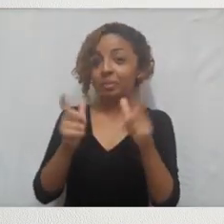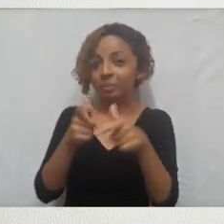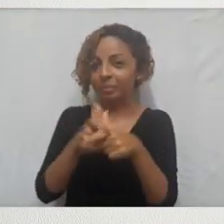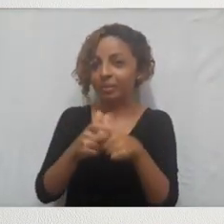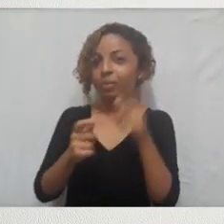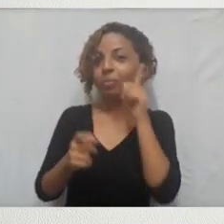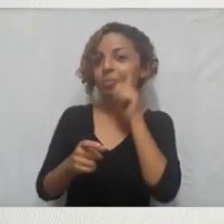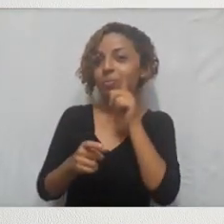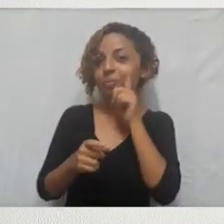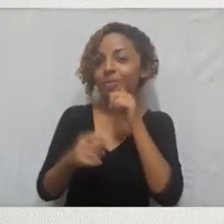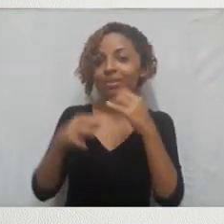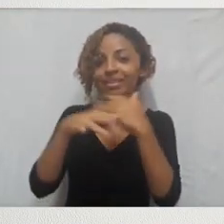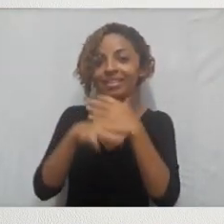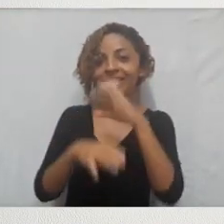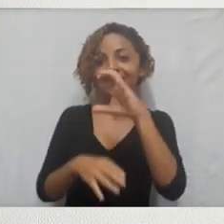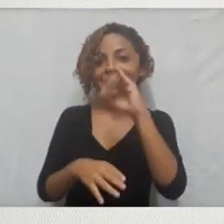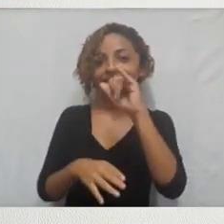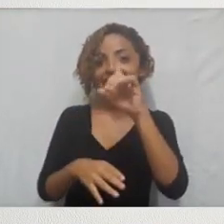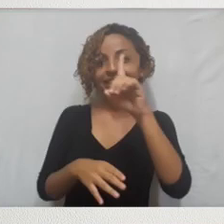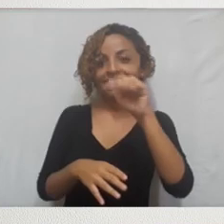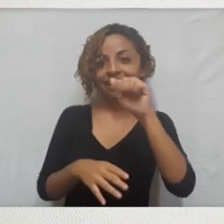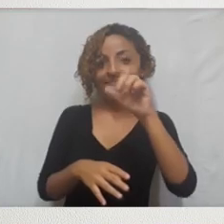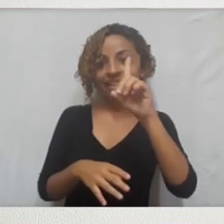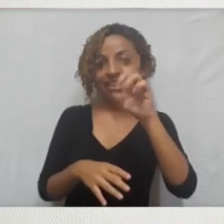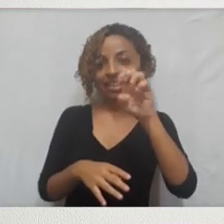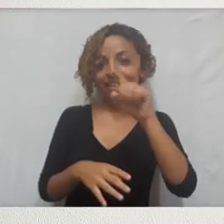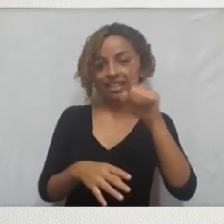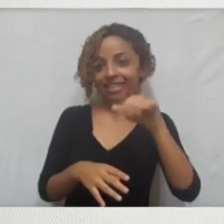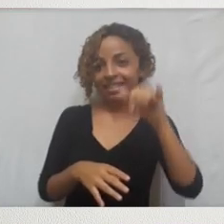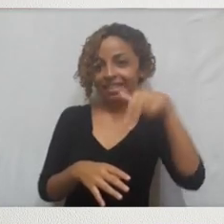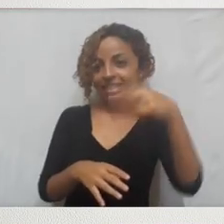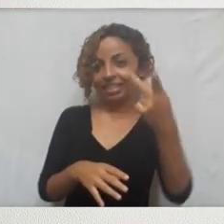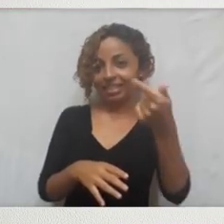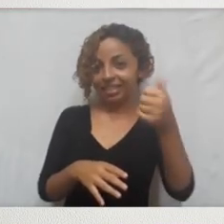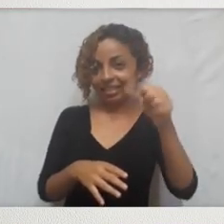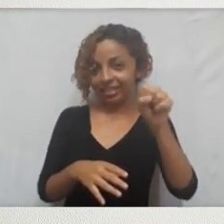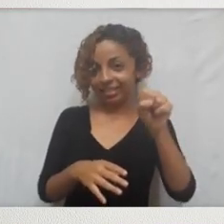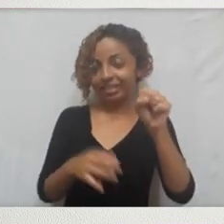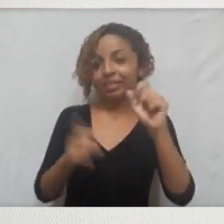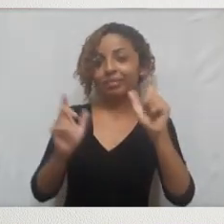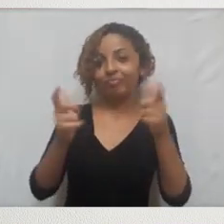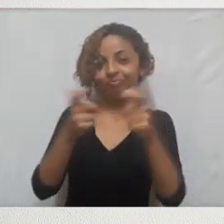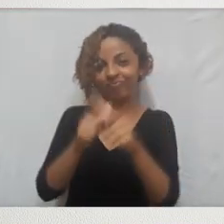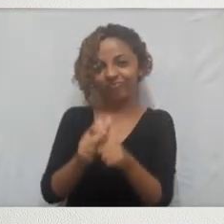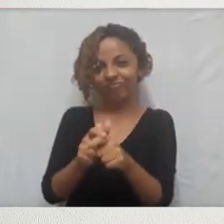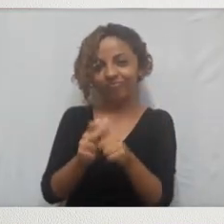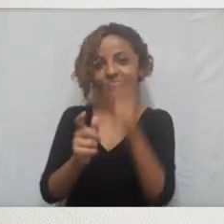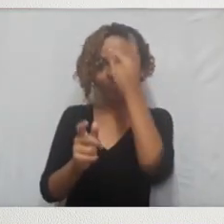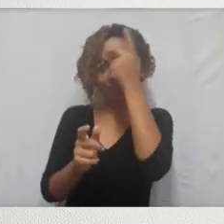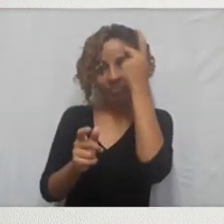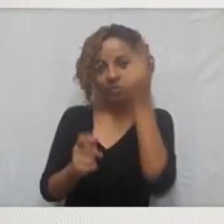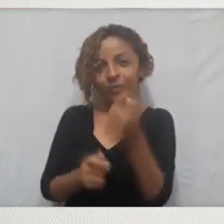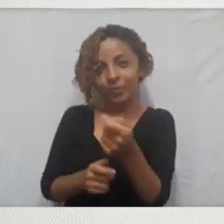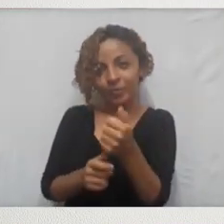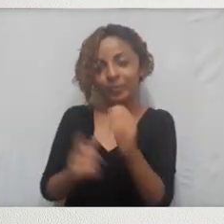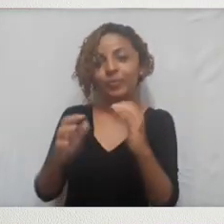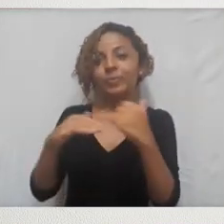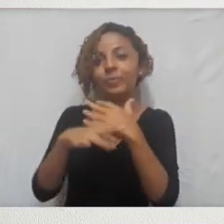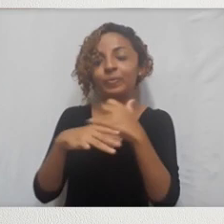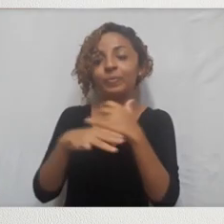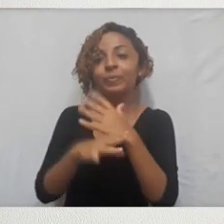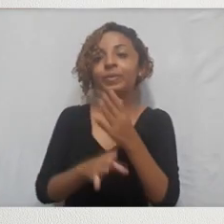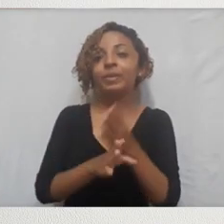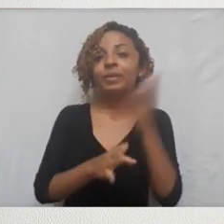pequenas, cidadezinhas, exatamente o nome do título desse livro, A Mediocridade das Pequenas Cidades dos Estados Unidos,